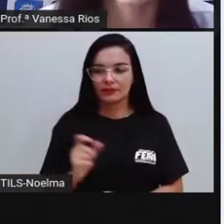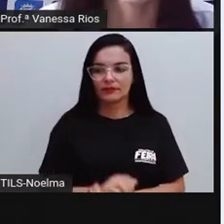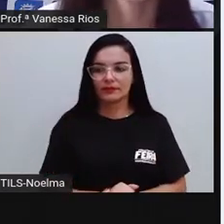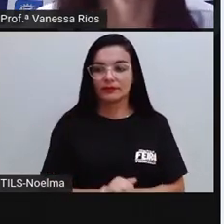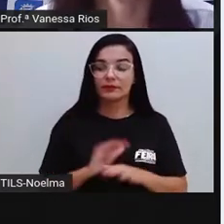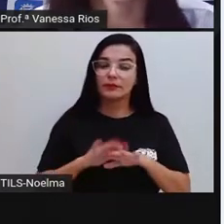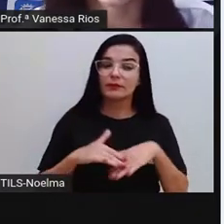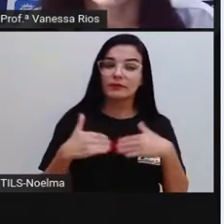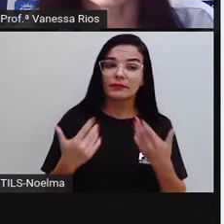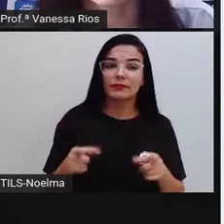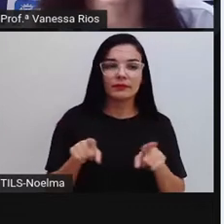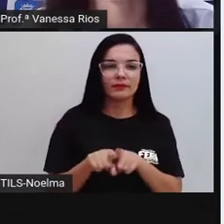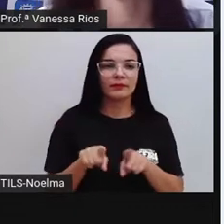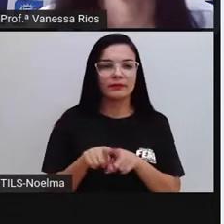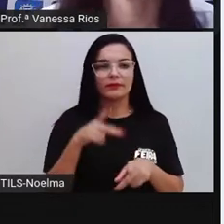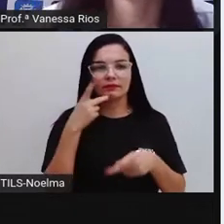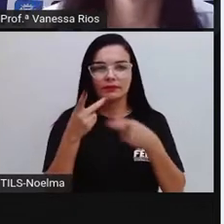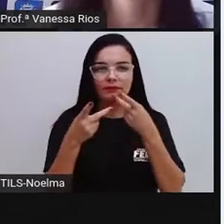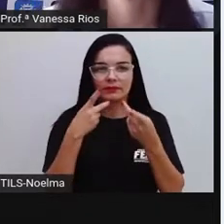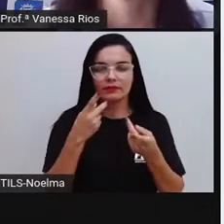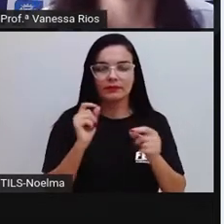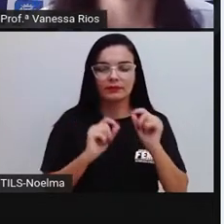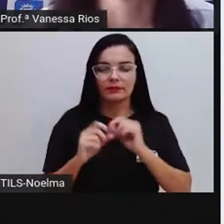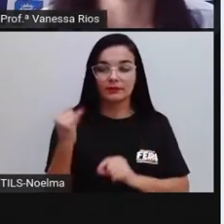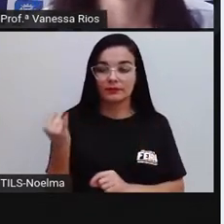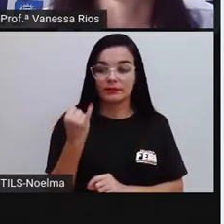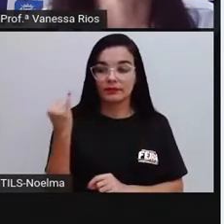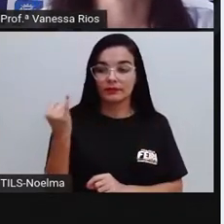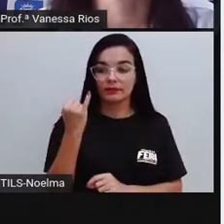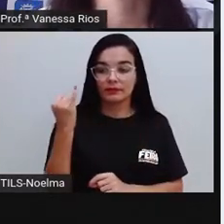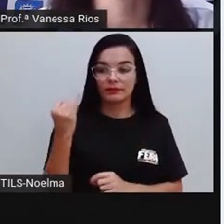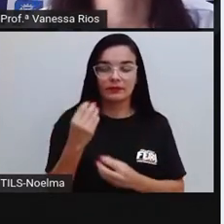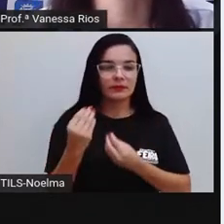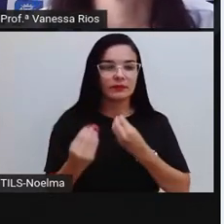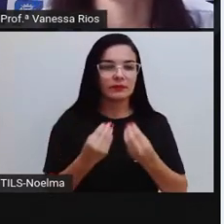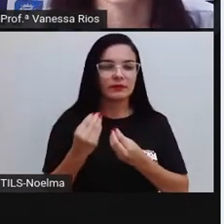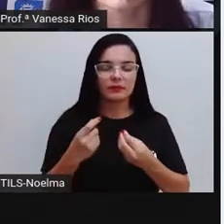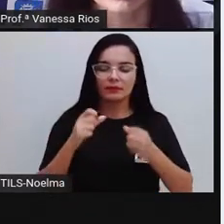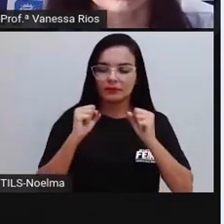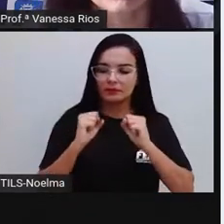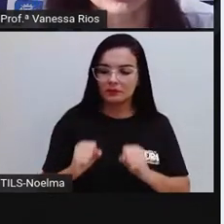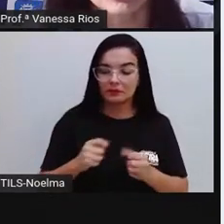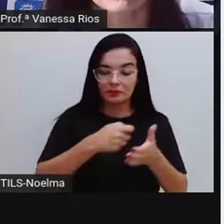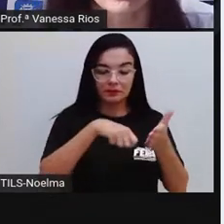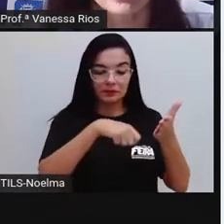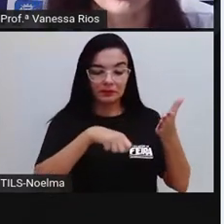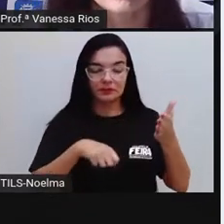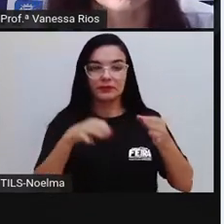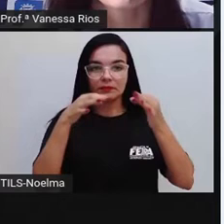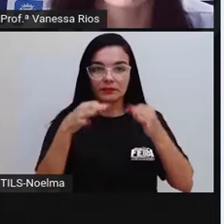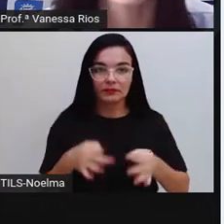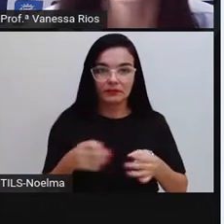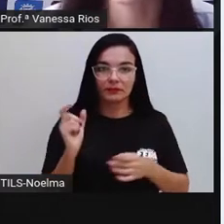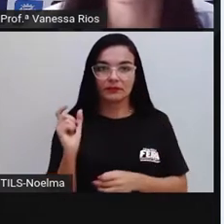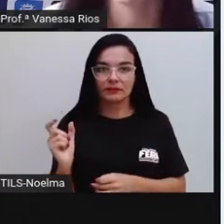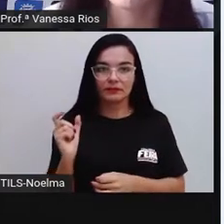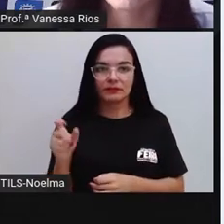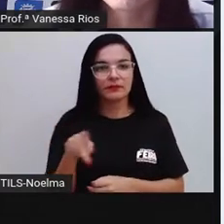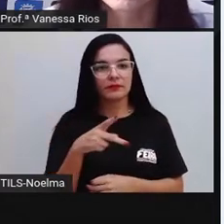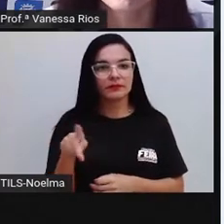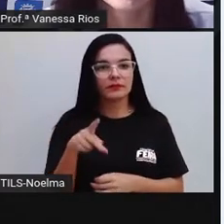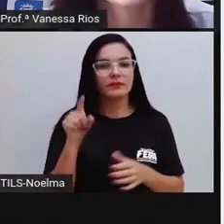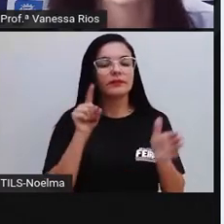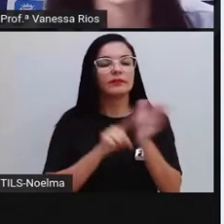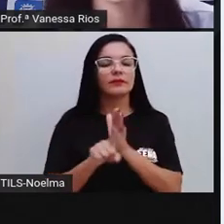Mas aí, falando nisso, nessa importância e como a gente deve escrever corretamente as palavras, a Pró colocou essa